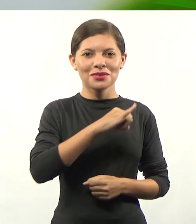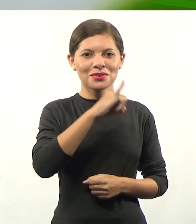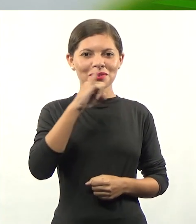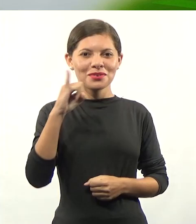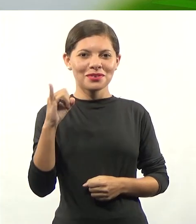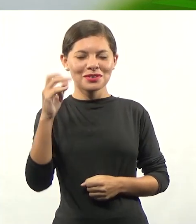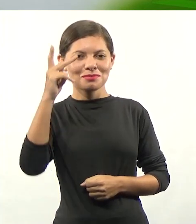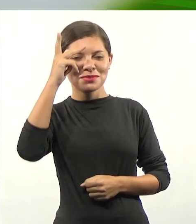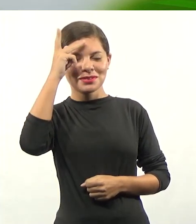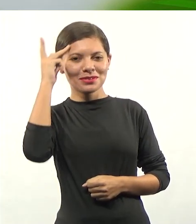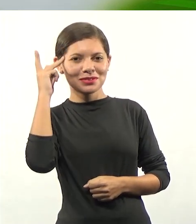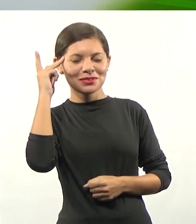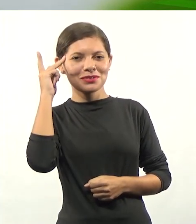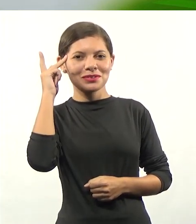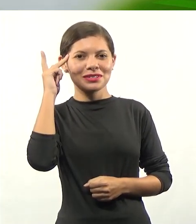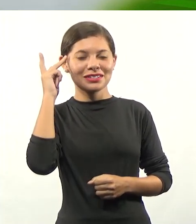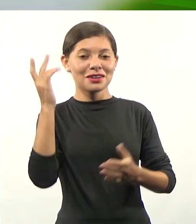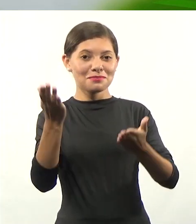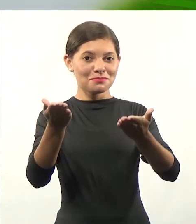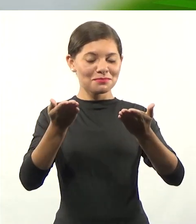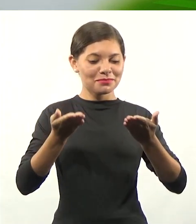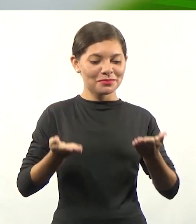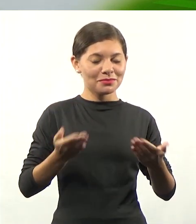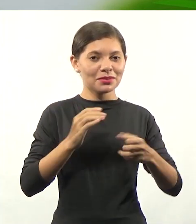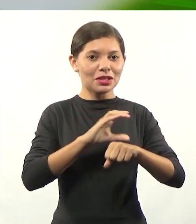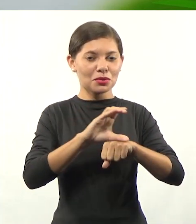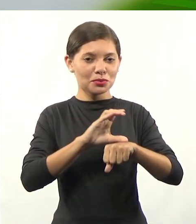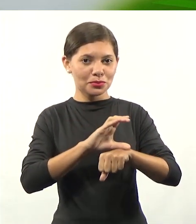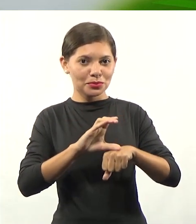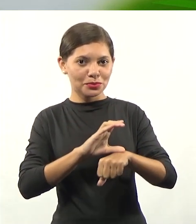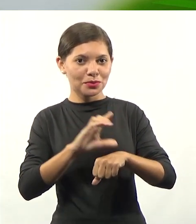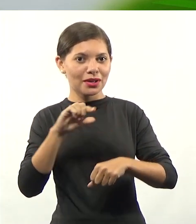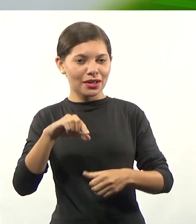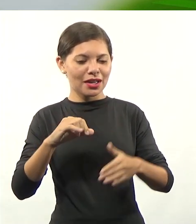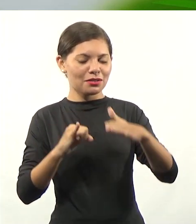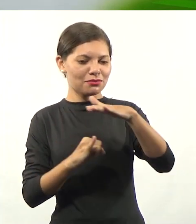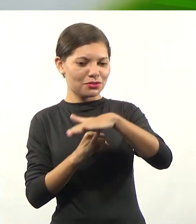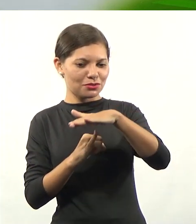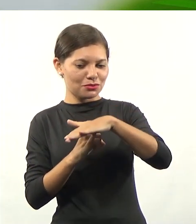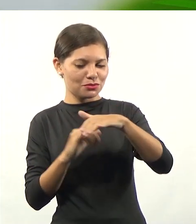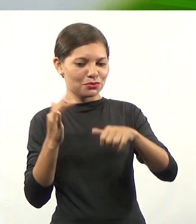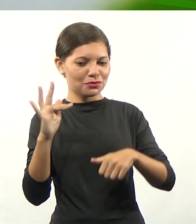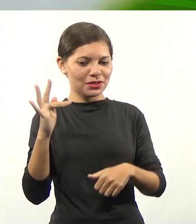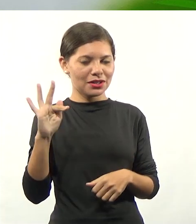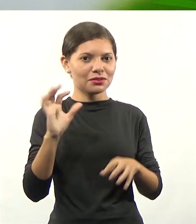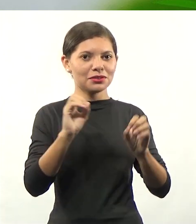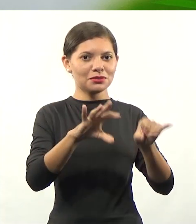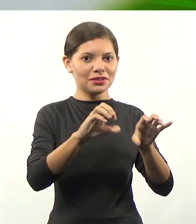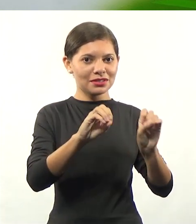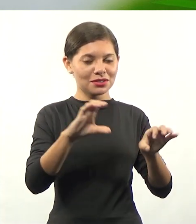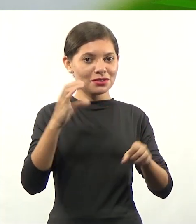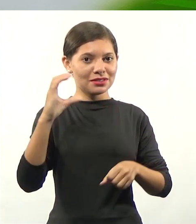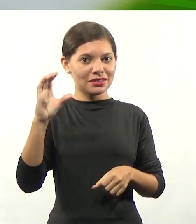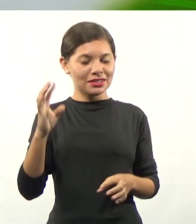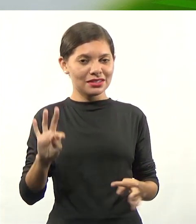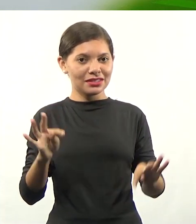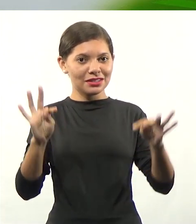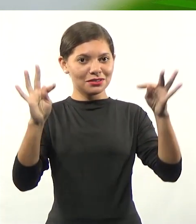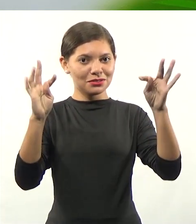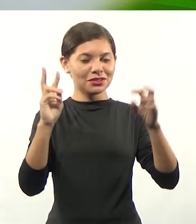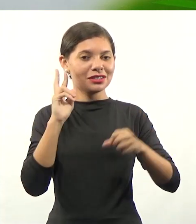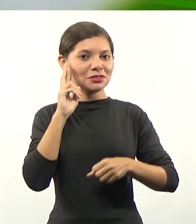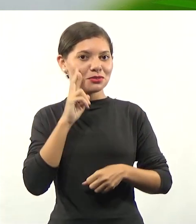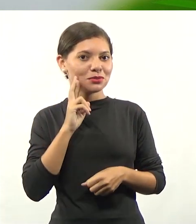Saudações pessoas! Sejam bem-vindos aos cursos do Instituto Federal de Educação, Ciência e Tecnologia de